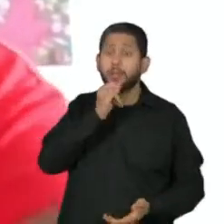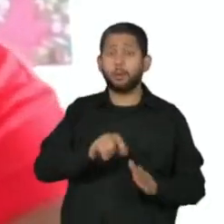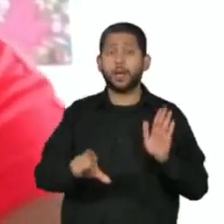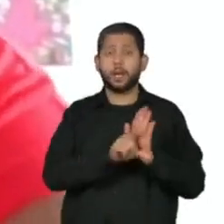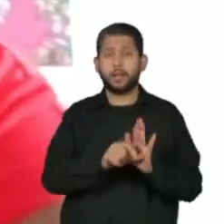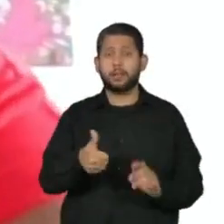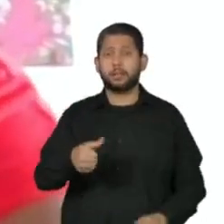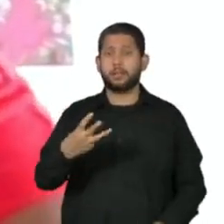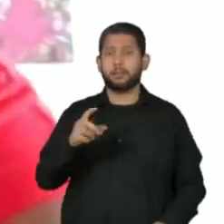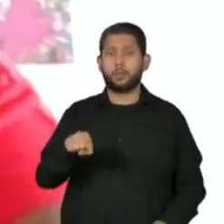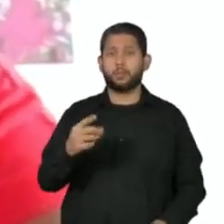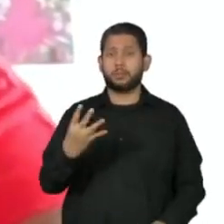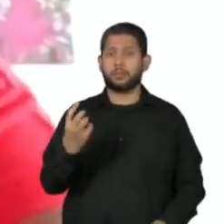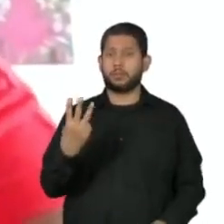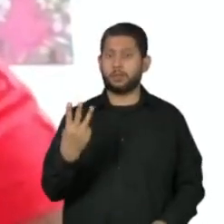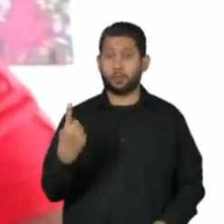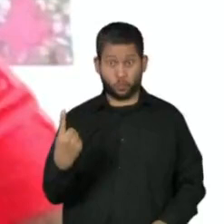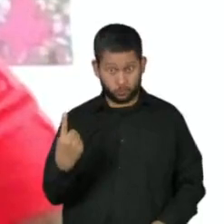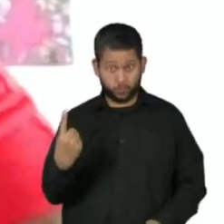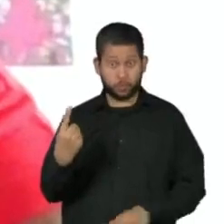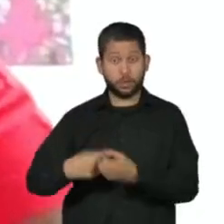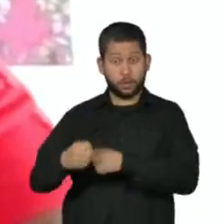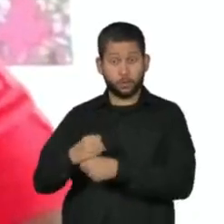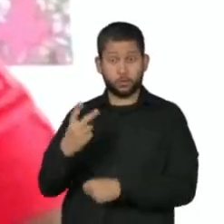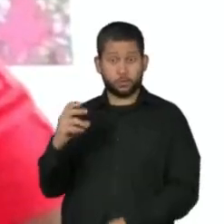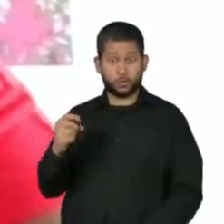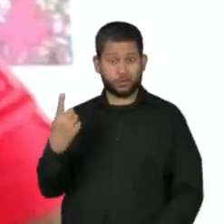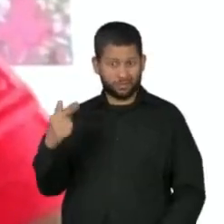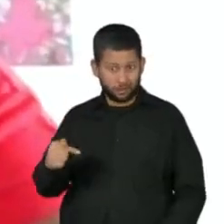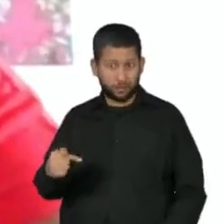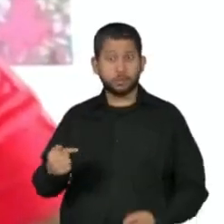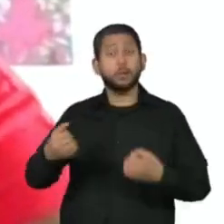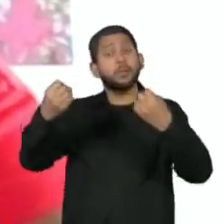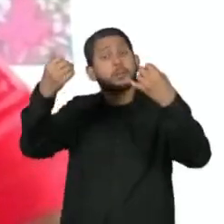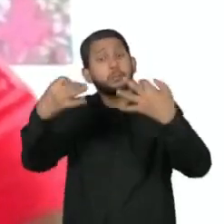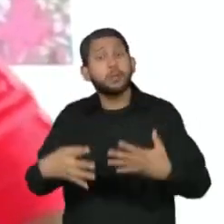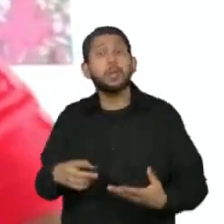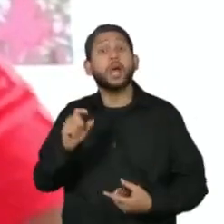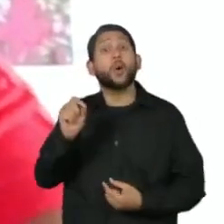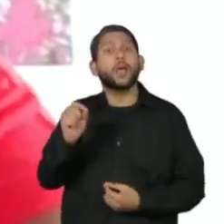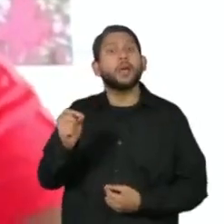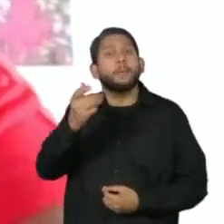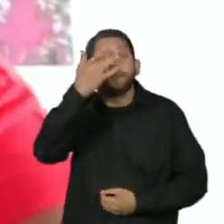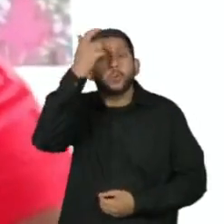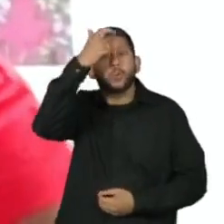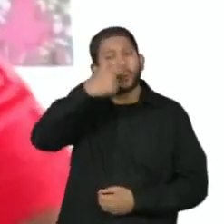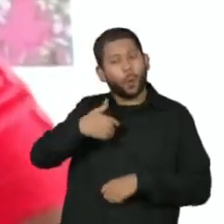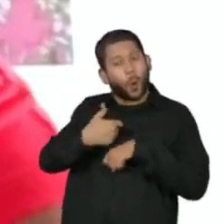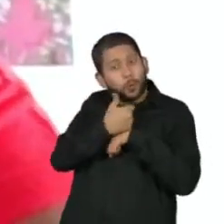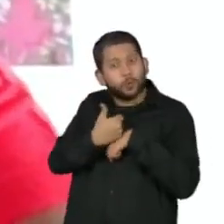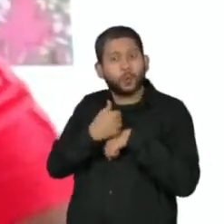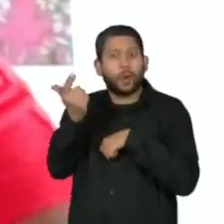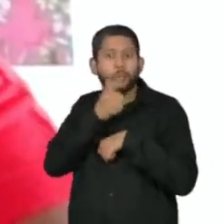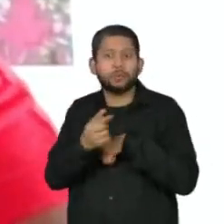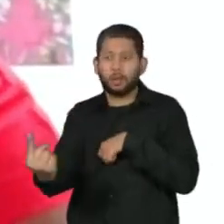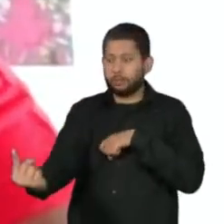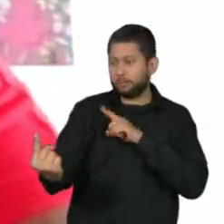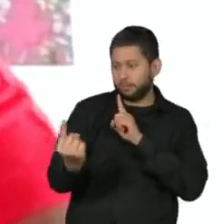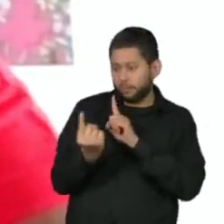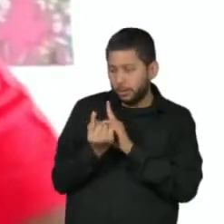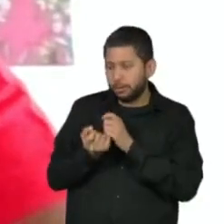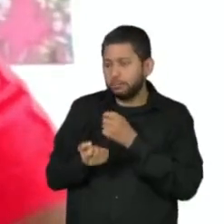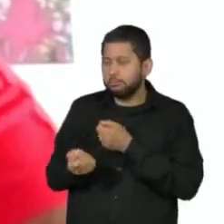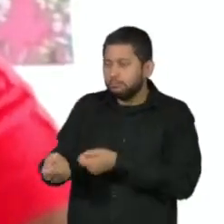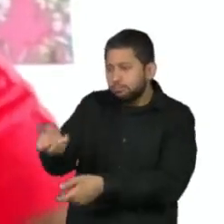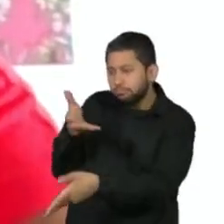13.431, que é de 2017, que vai tratar da escuta especializada. Ou seja, aquele processo onde essas